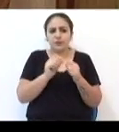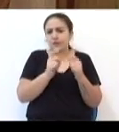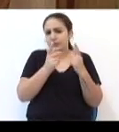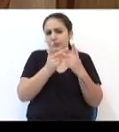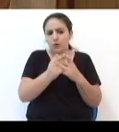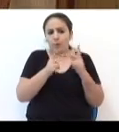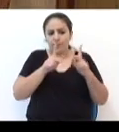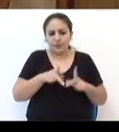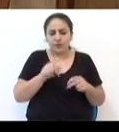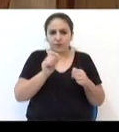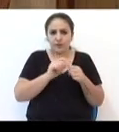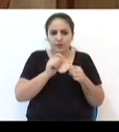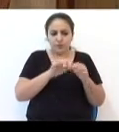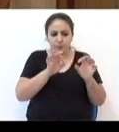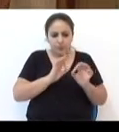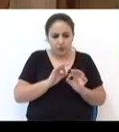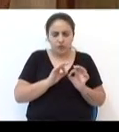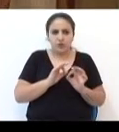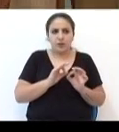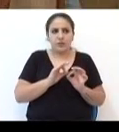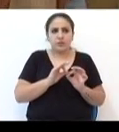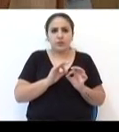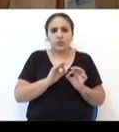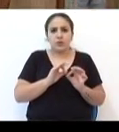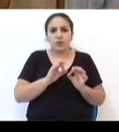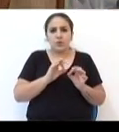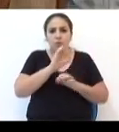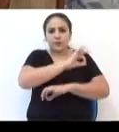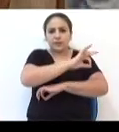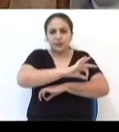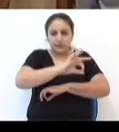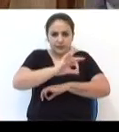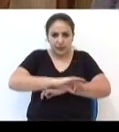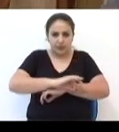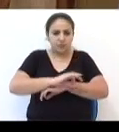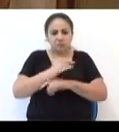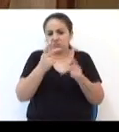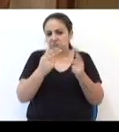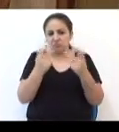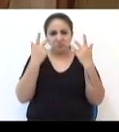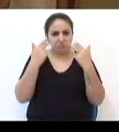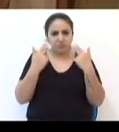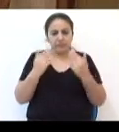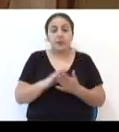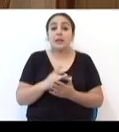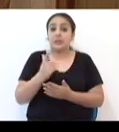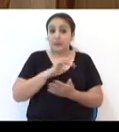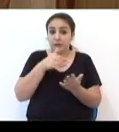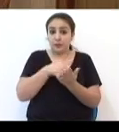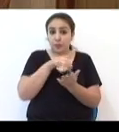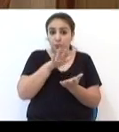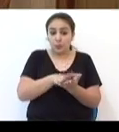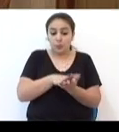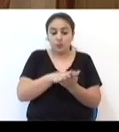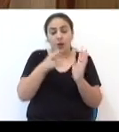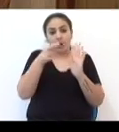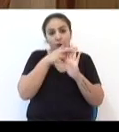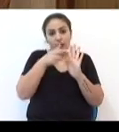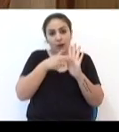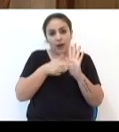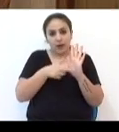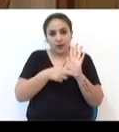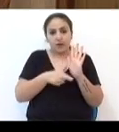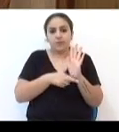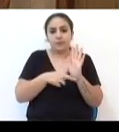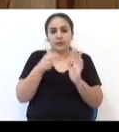mesma forma daquela pessoa que fez o seu projeto, que fez o seu projeto, que pegou o arquiteto, que fez todo o encaminho normal. Existem sanções, existem multas e regras